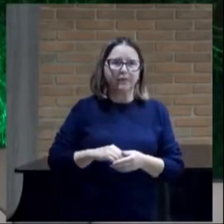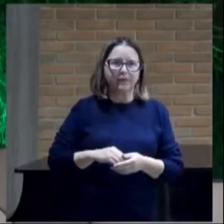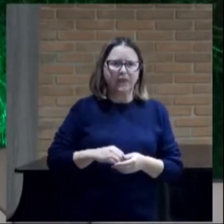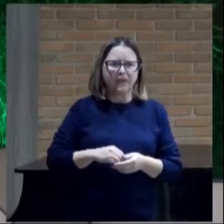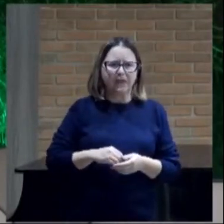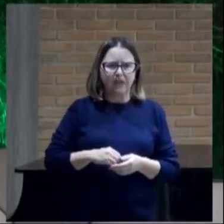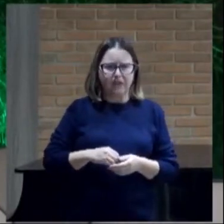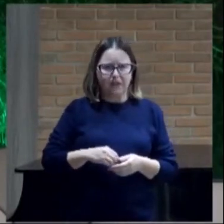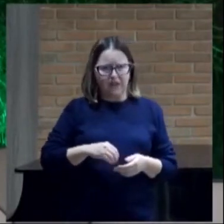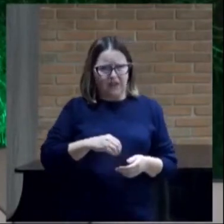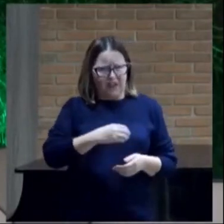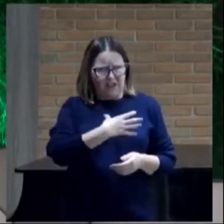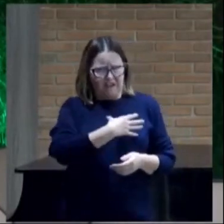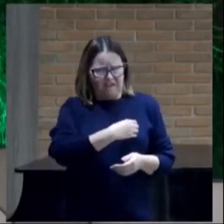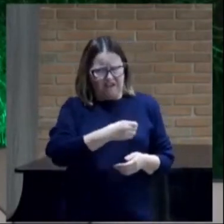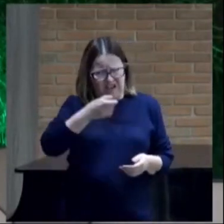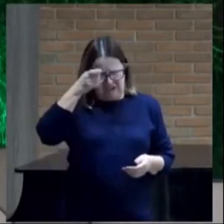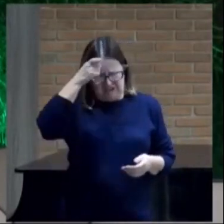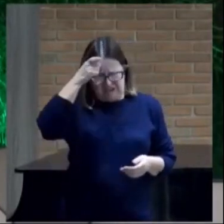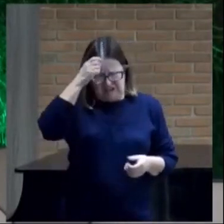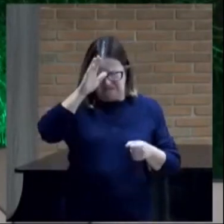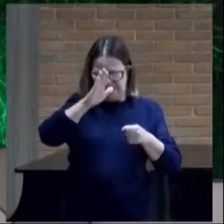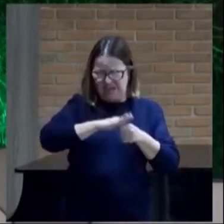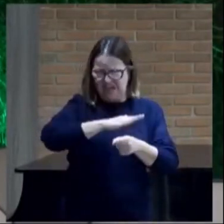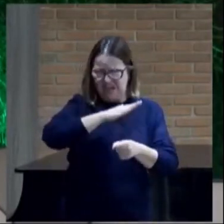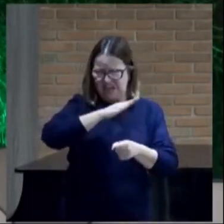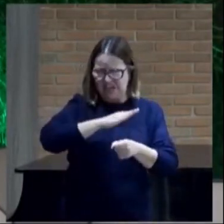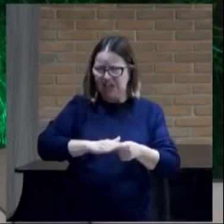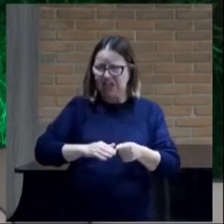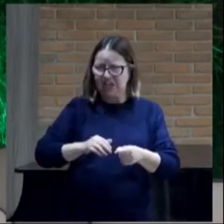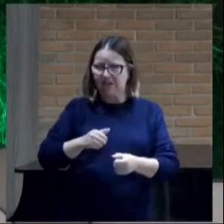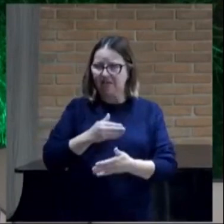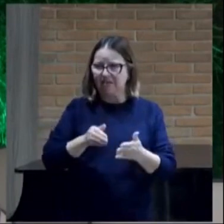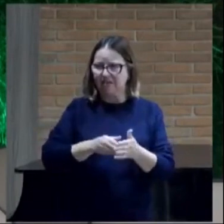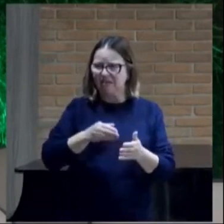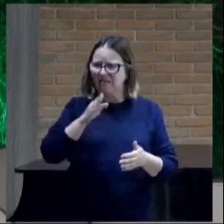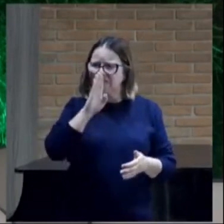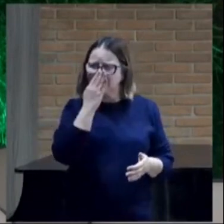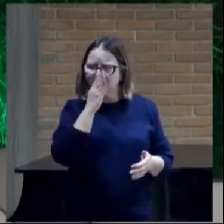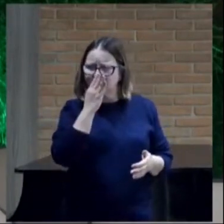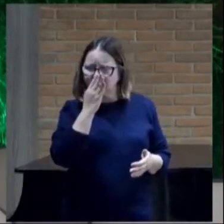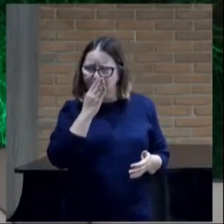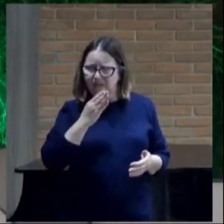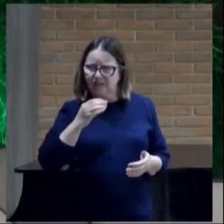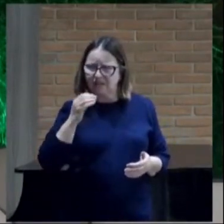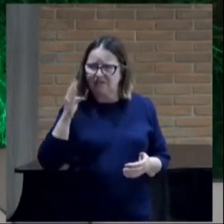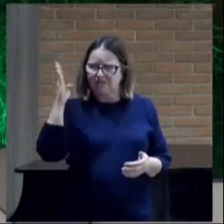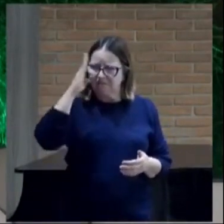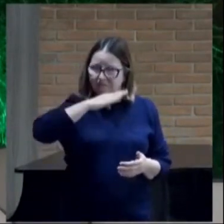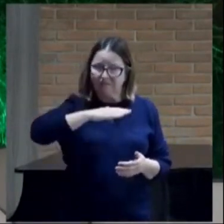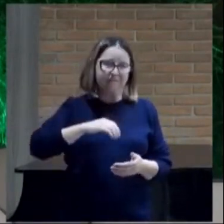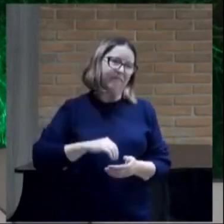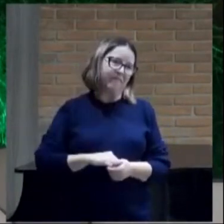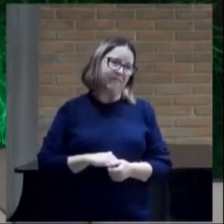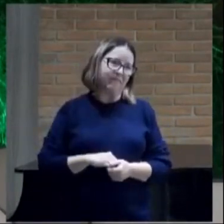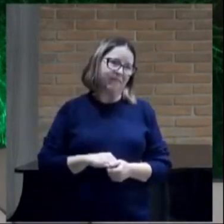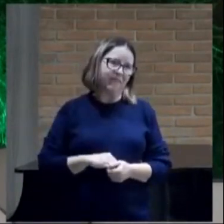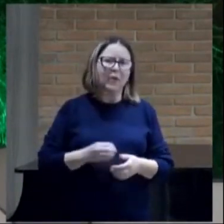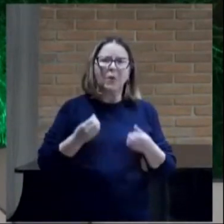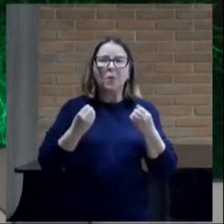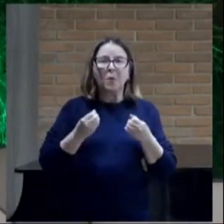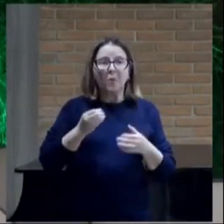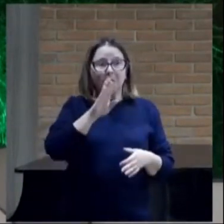diabo cheio de todo engano e de toda malícia? Como é que se